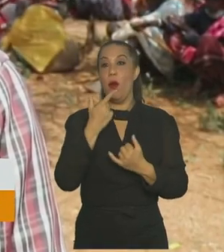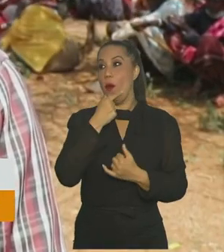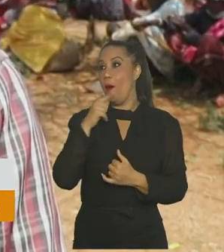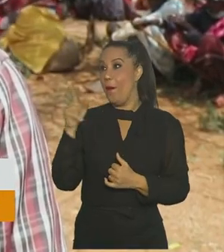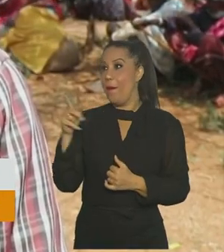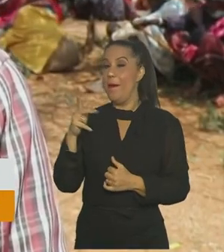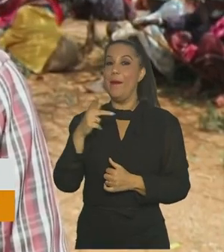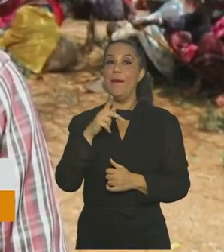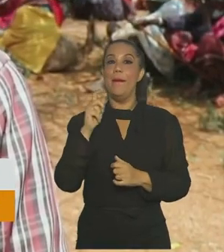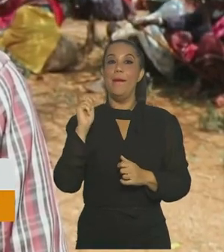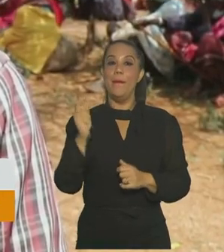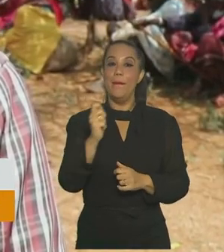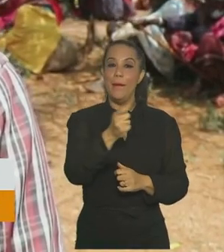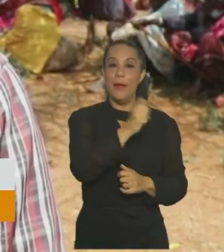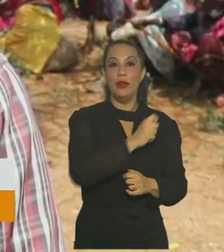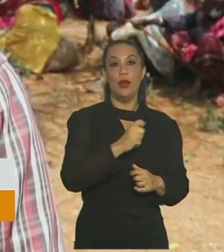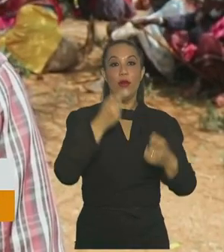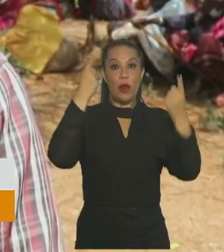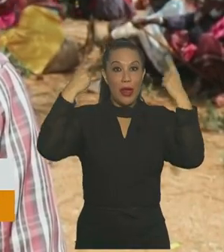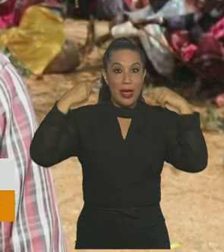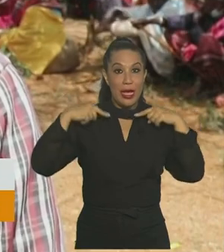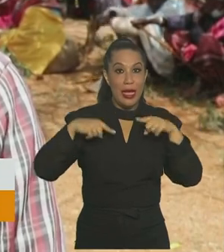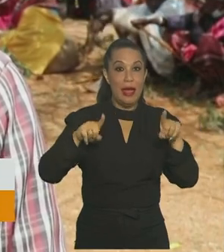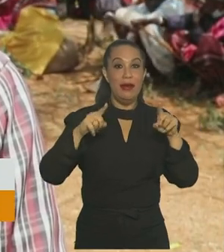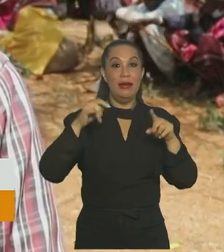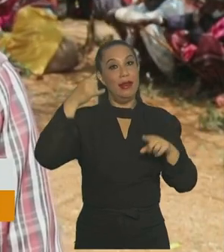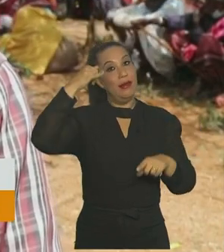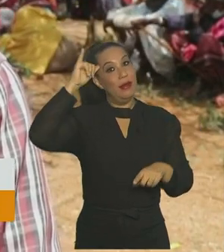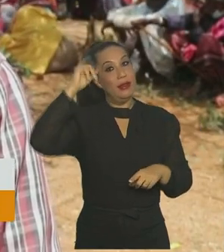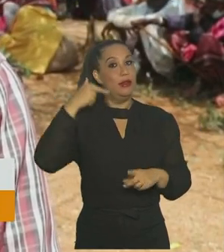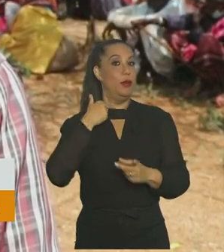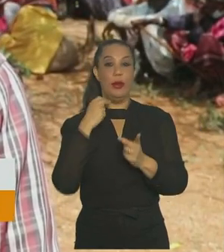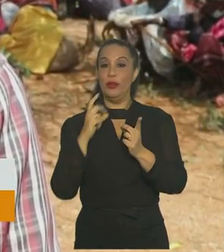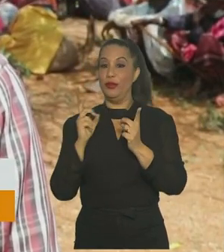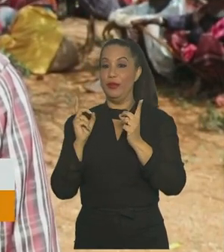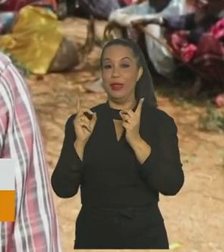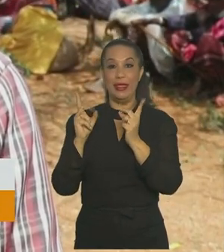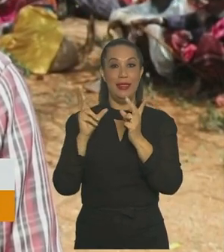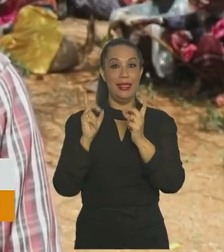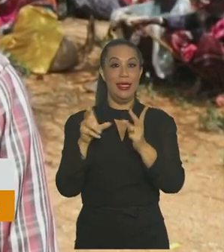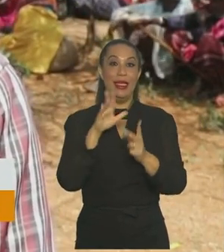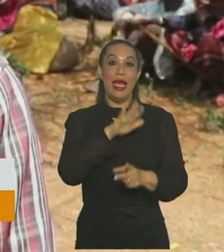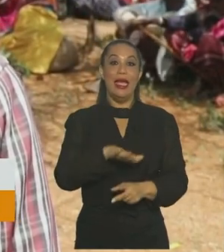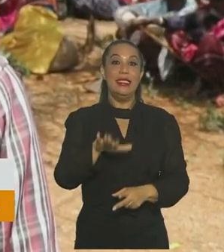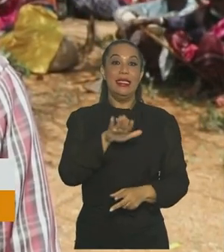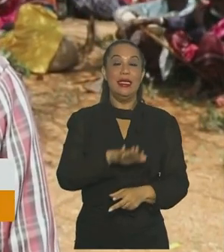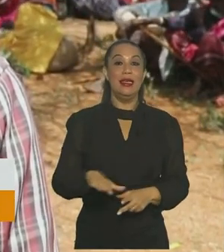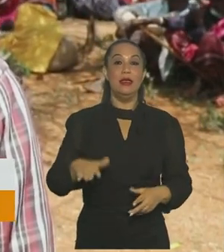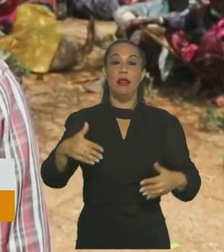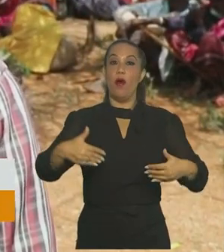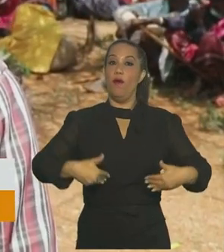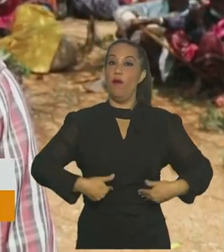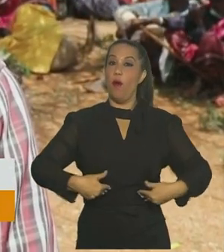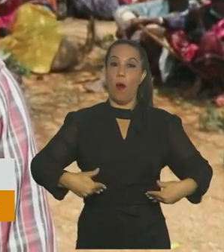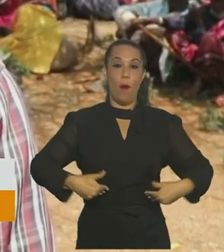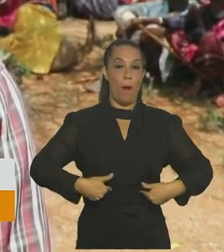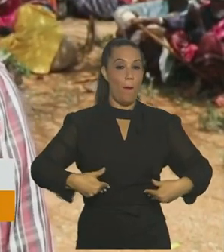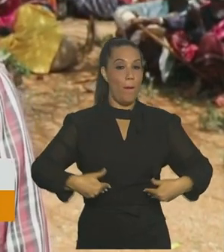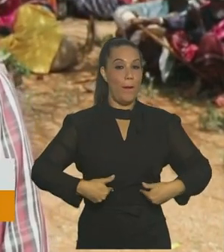pastor nessa região e diz que as cabras e as vacas já não podem ser vendidas e que as crianças estão famintas.